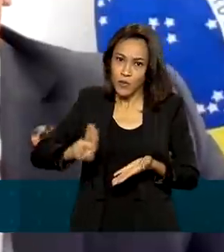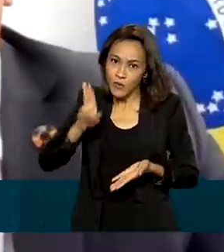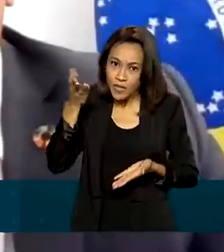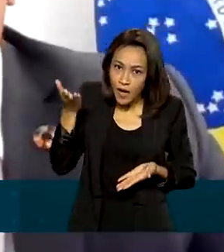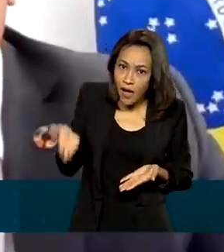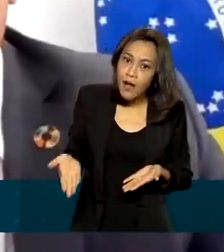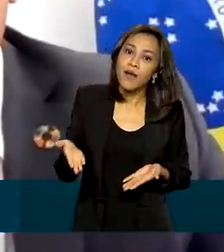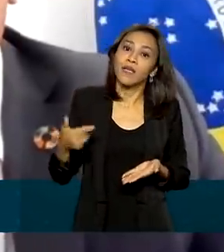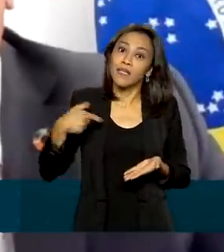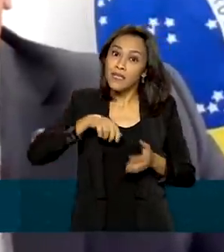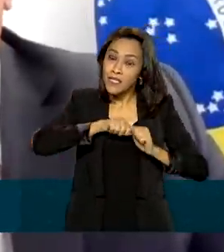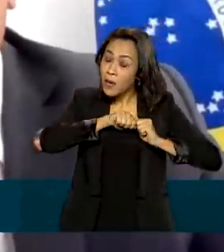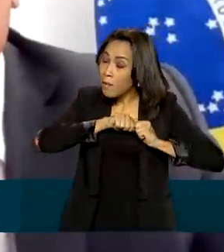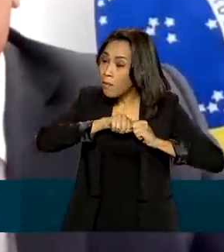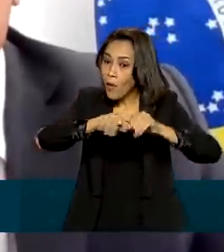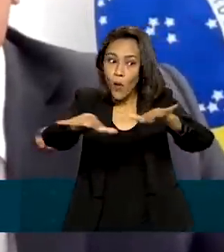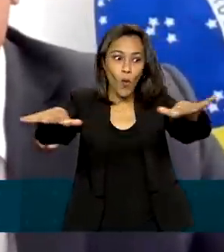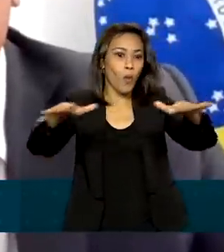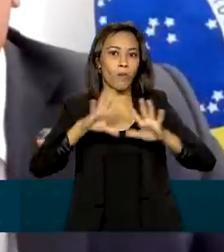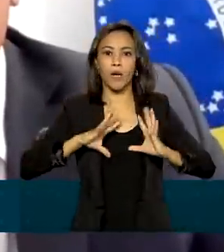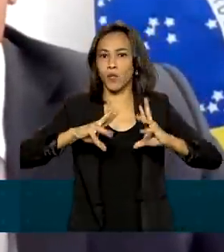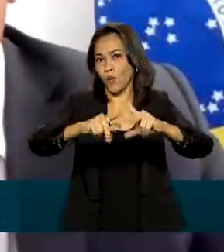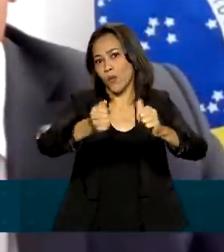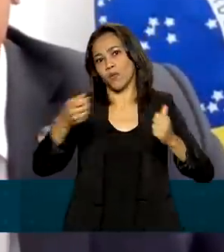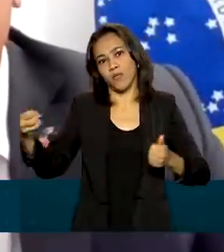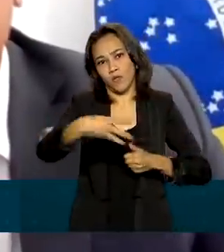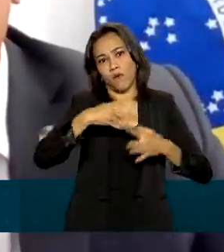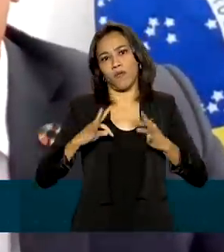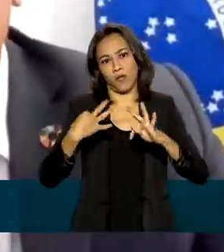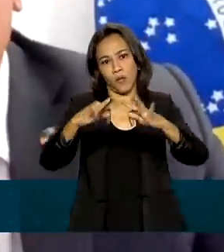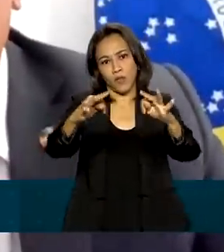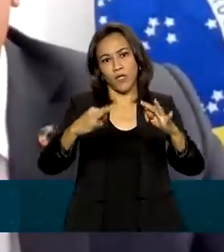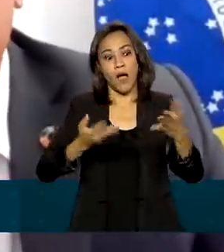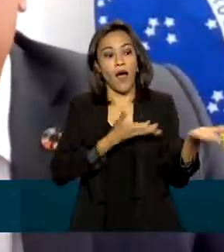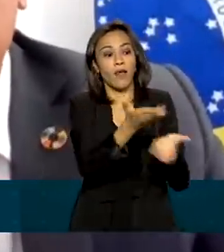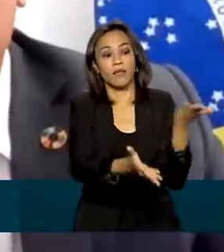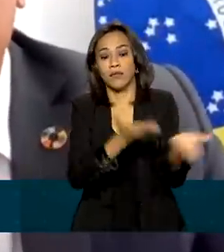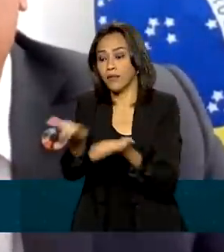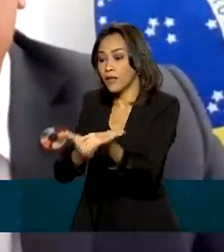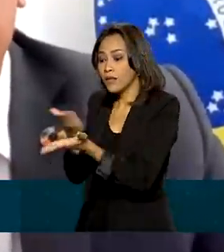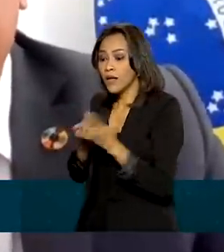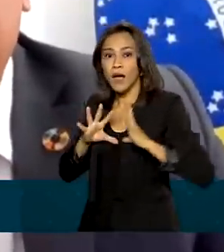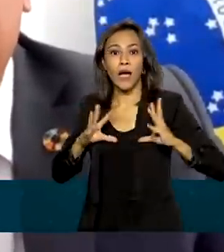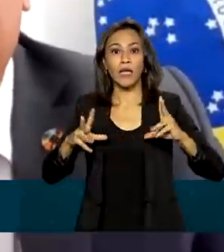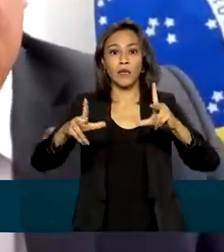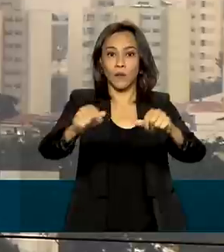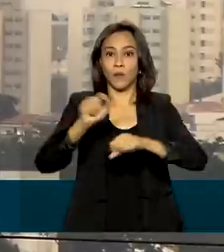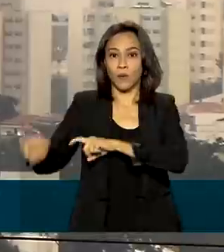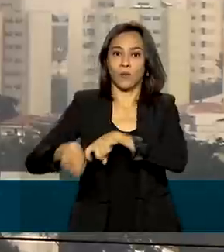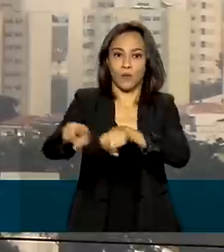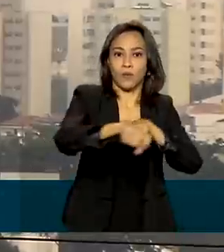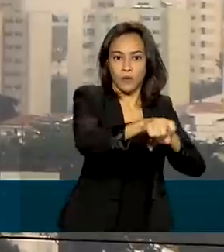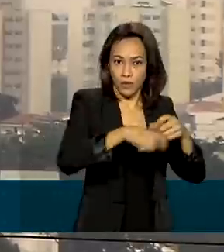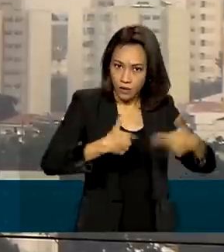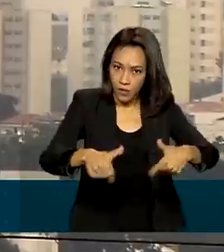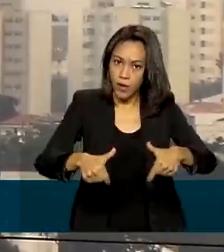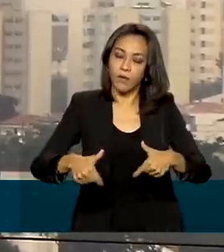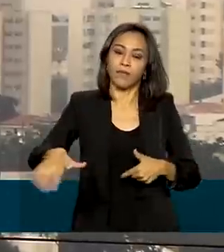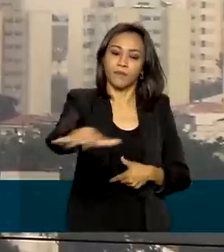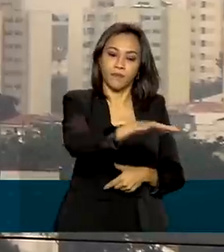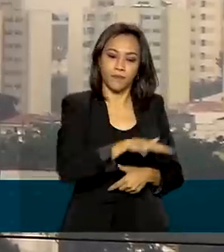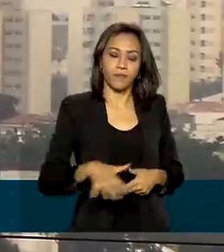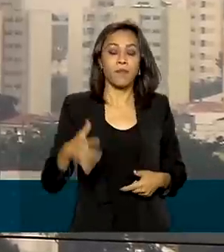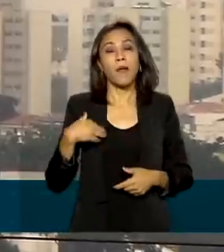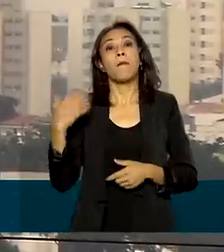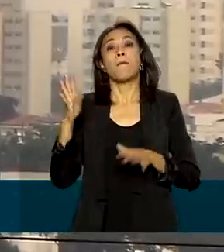tem que fazer com que isso seja para todos. Nós temos que conseguir atender todos os produtores rurais brasileiros. Para contribuir com a meta